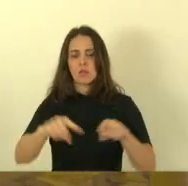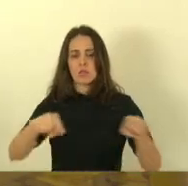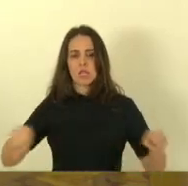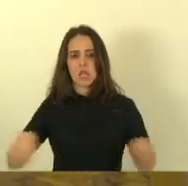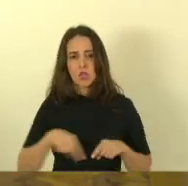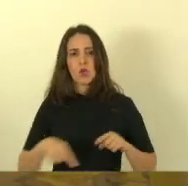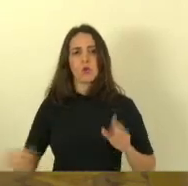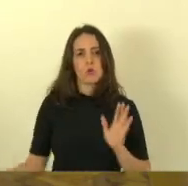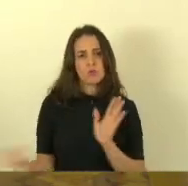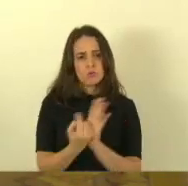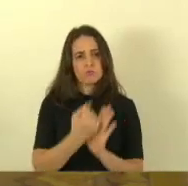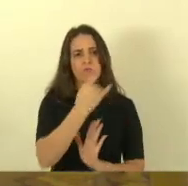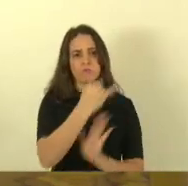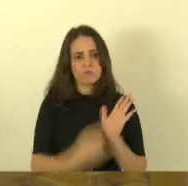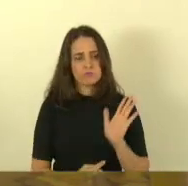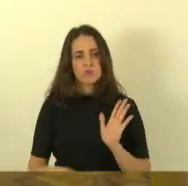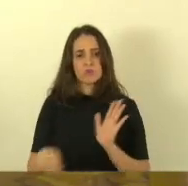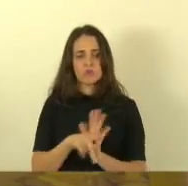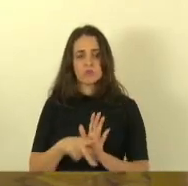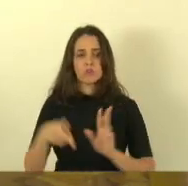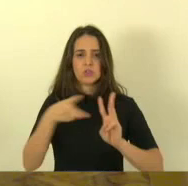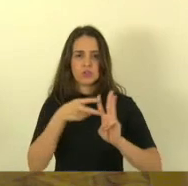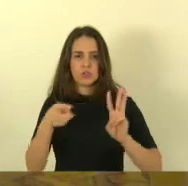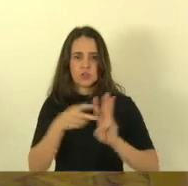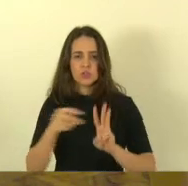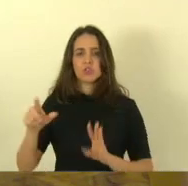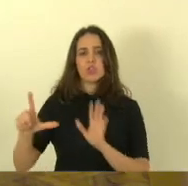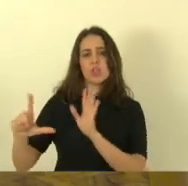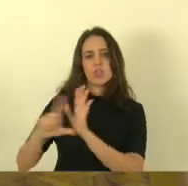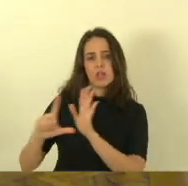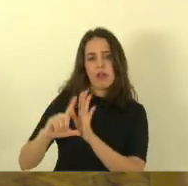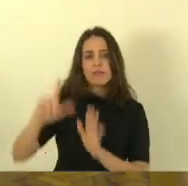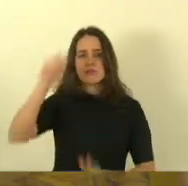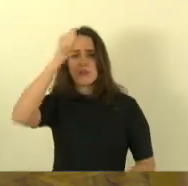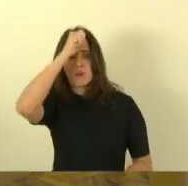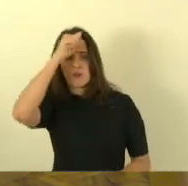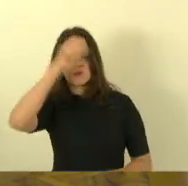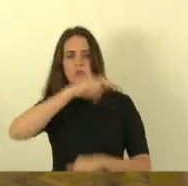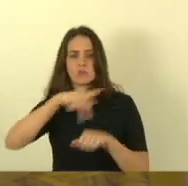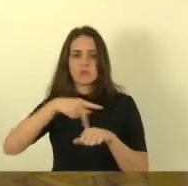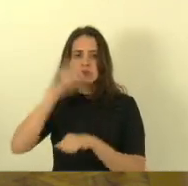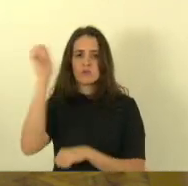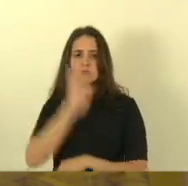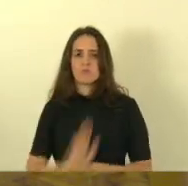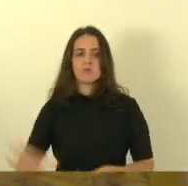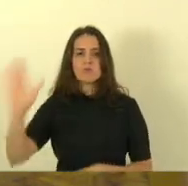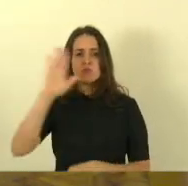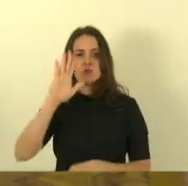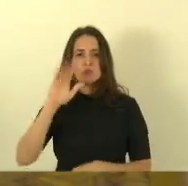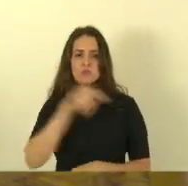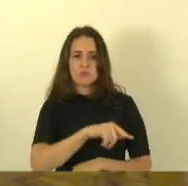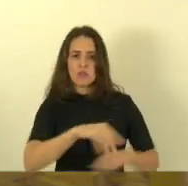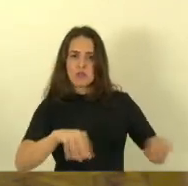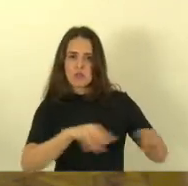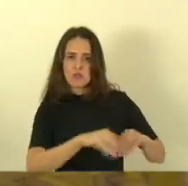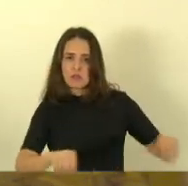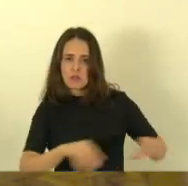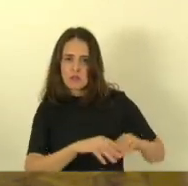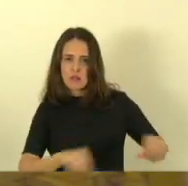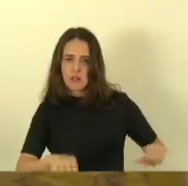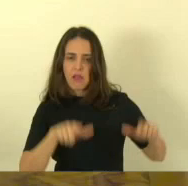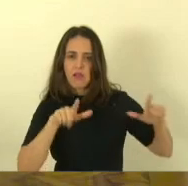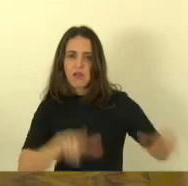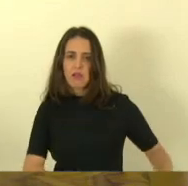indígena de Aracruz de Linhares e do Brasil e dizer para aquelas terras que não estão sendo reconhecidas